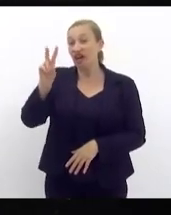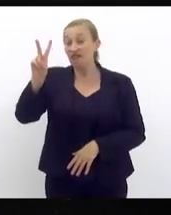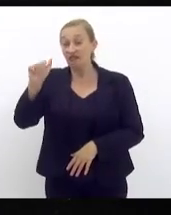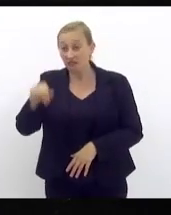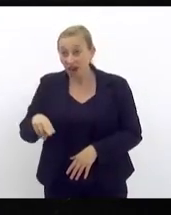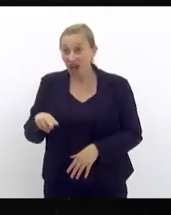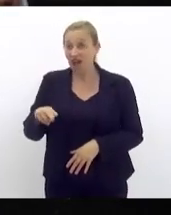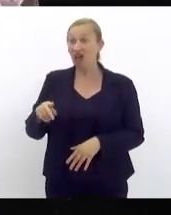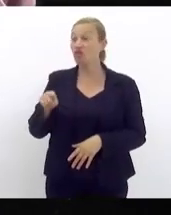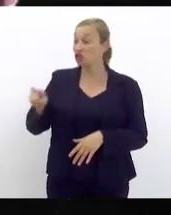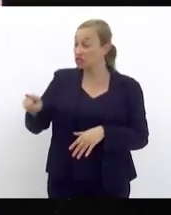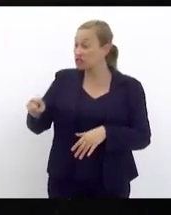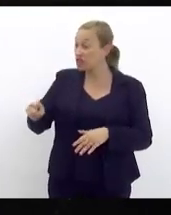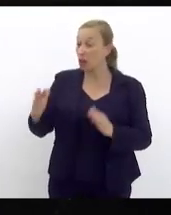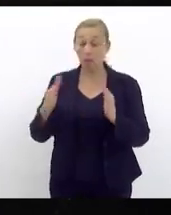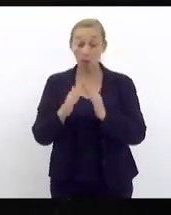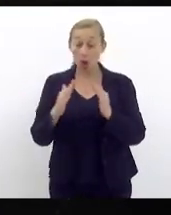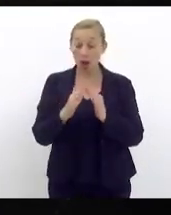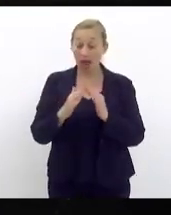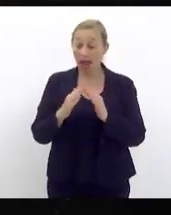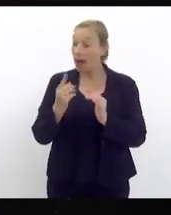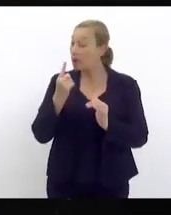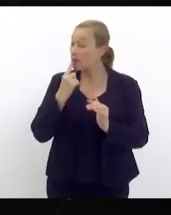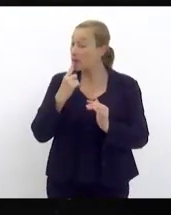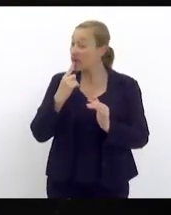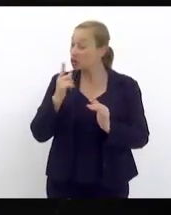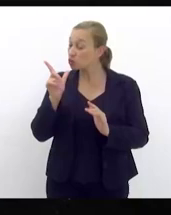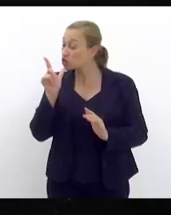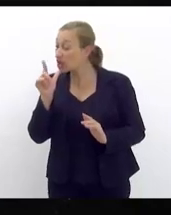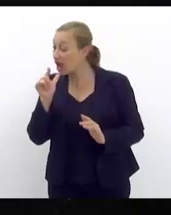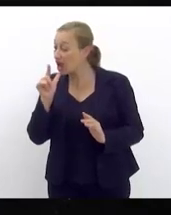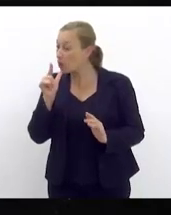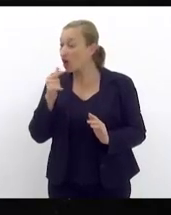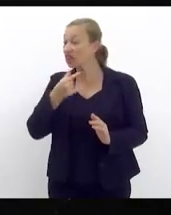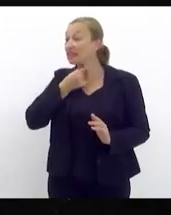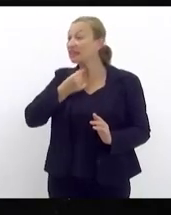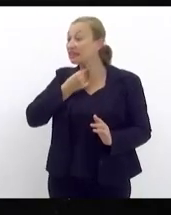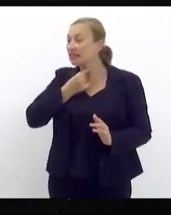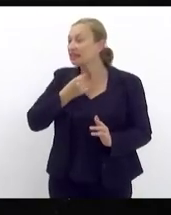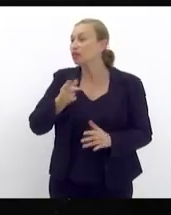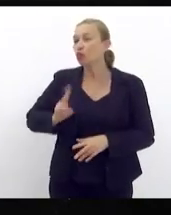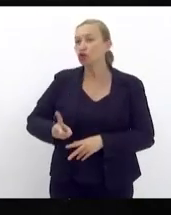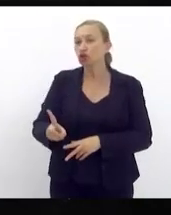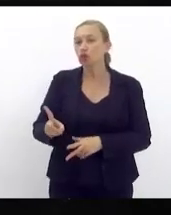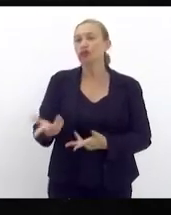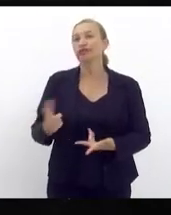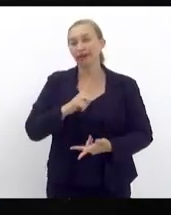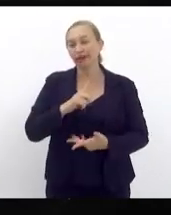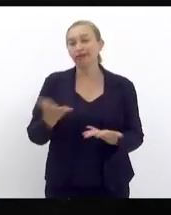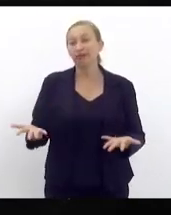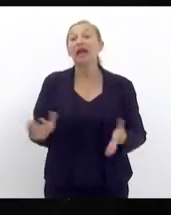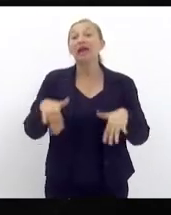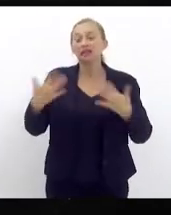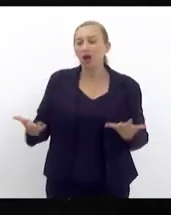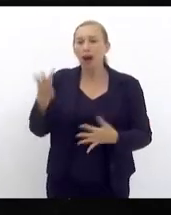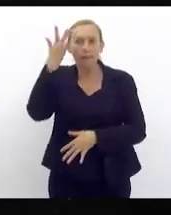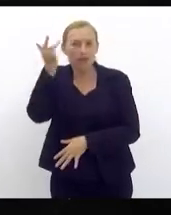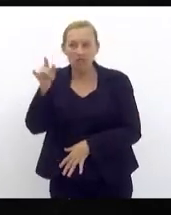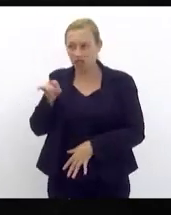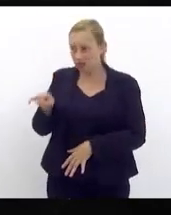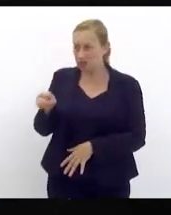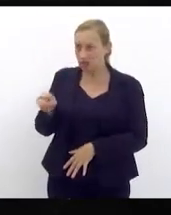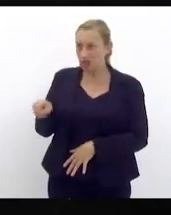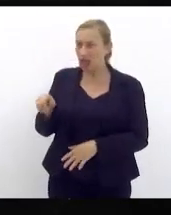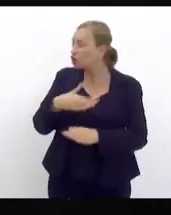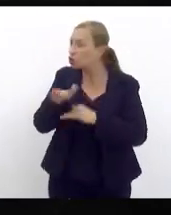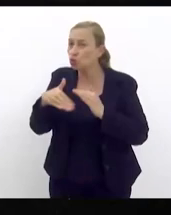ao longo do quilômetro 32 e não tem água então é importante a sua presença amanhã estou convidando a todos os